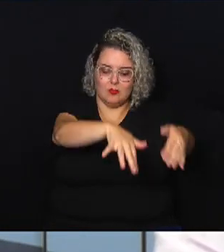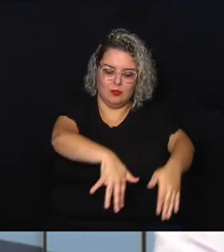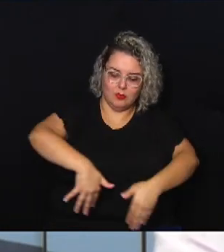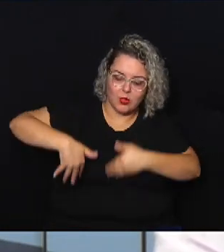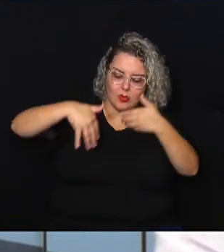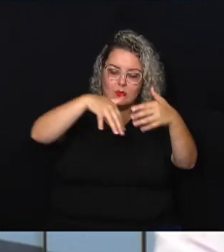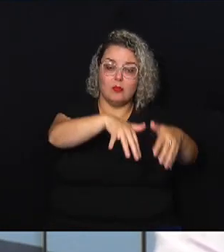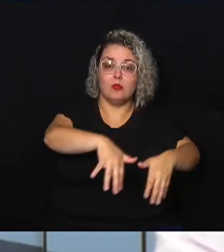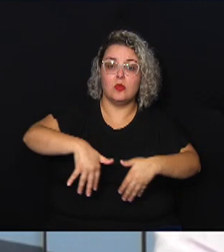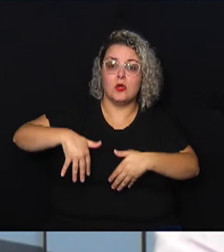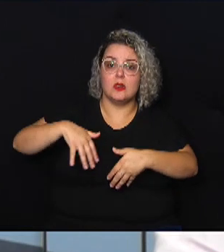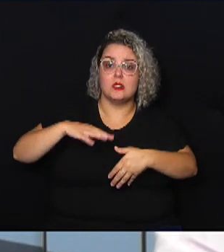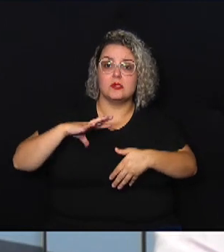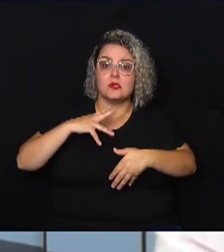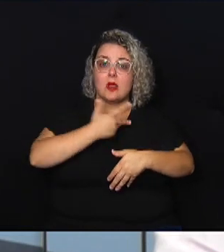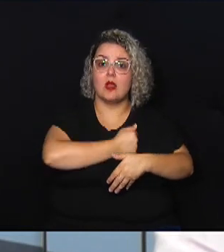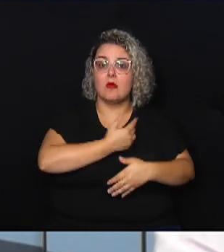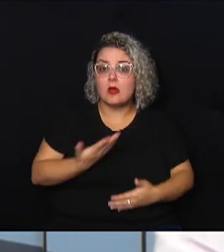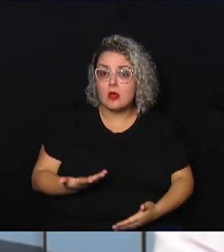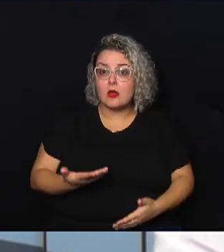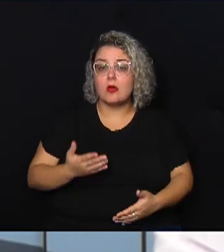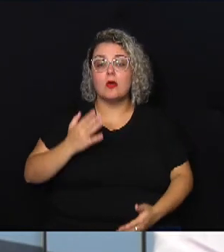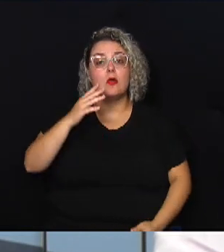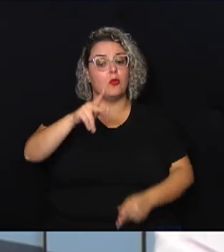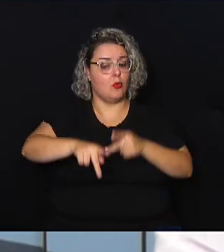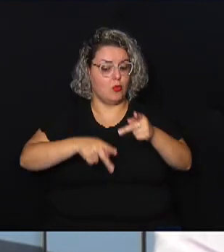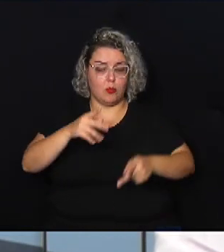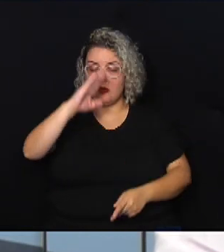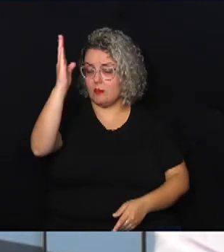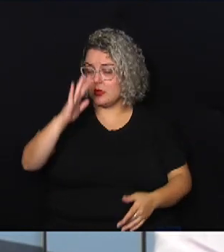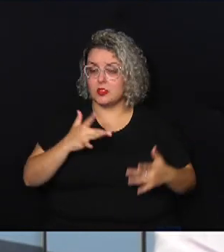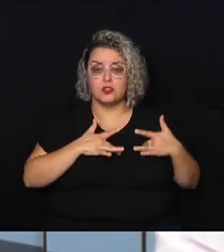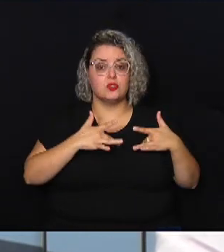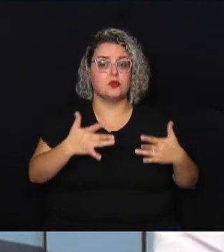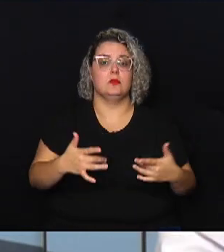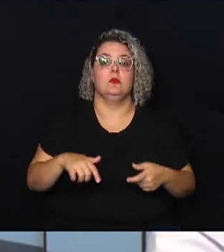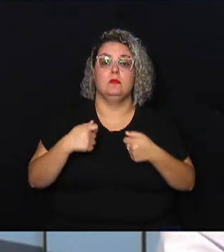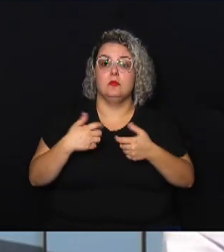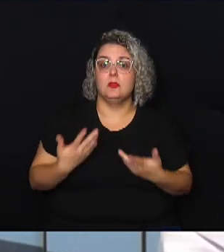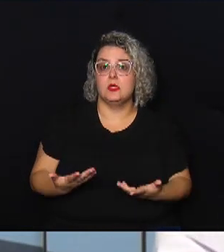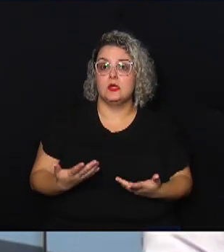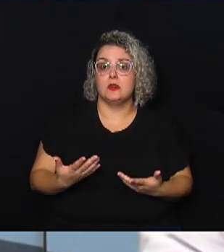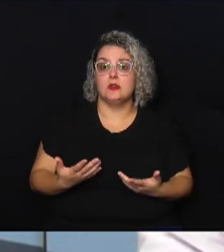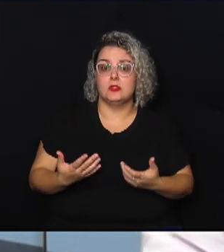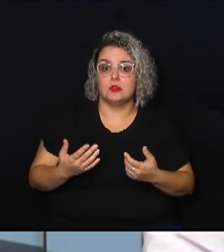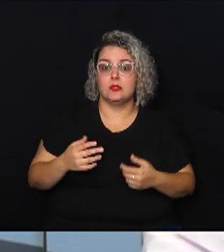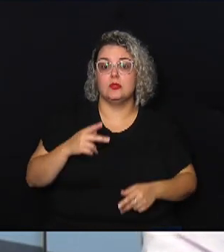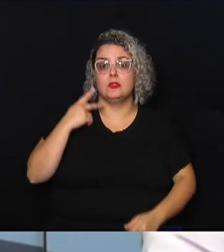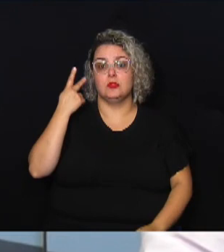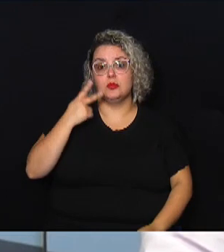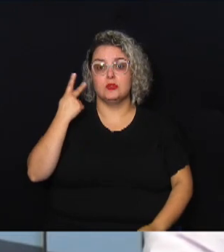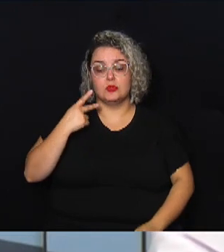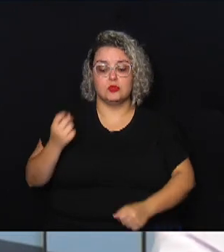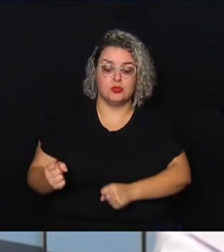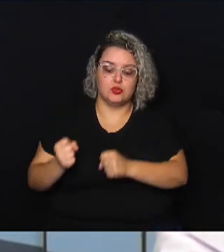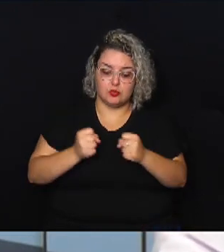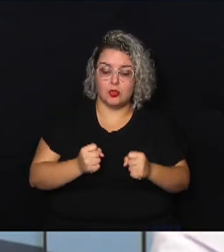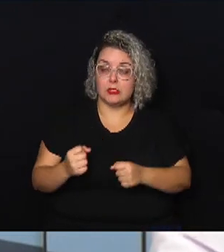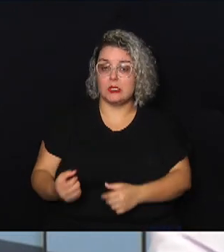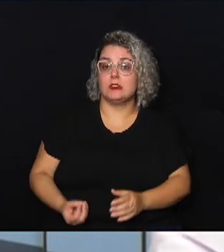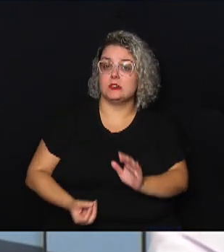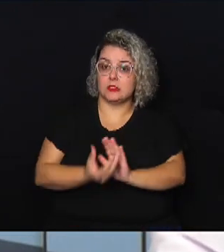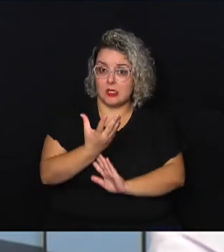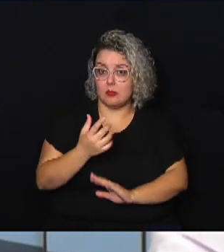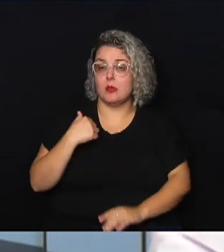estavam. O povo brasileiro é solidário. Ele precisa do quê? Ele precisa ter uma retaguarda dos poderes constituídos para que nós